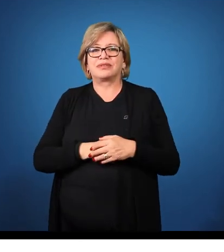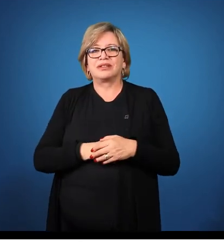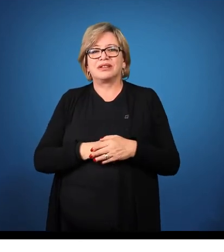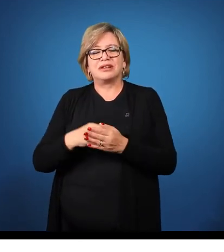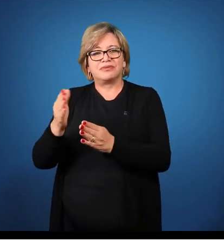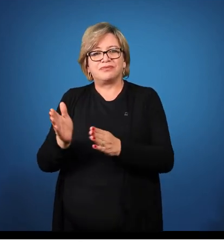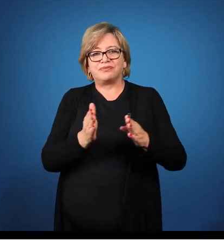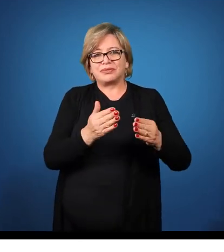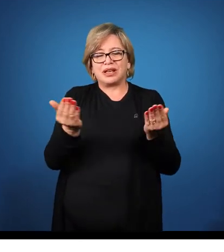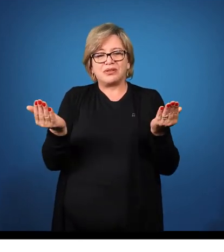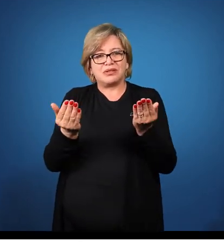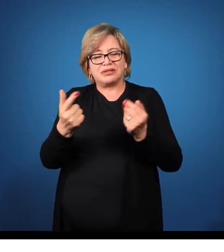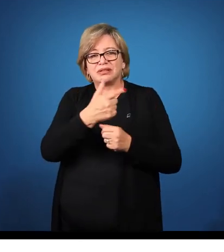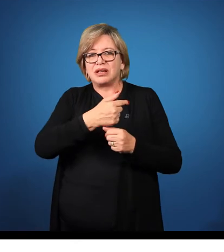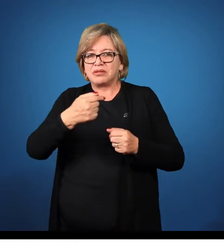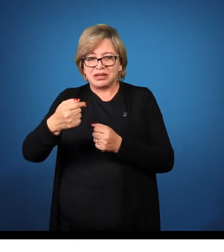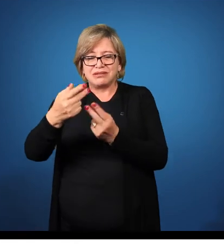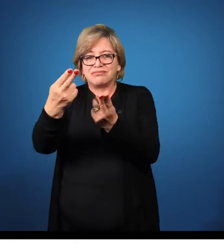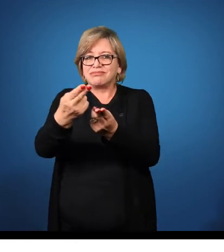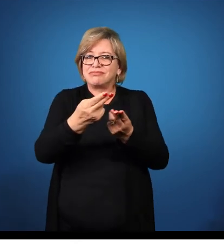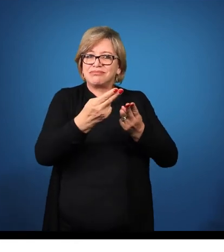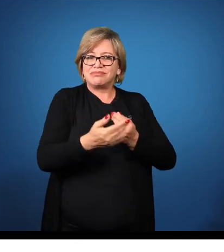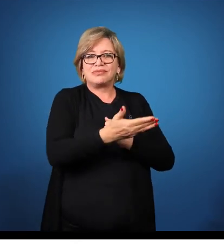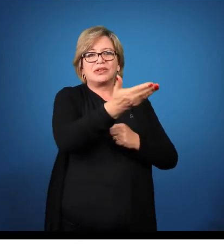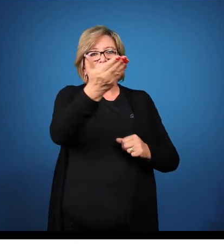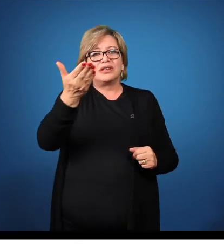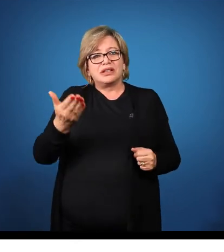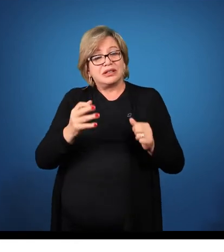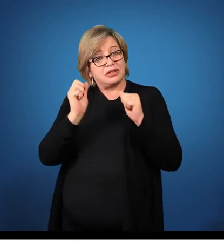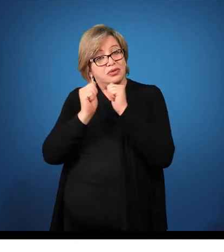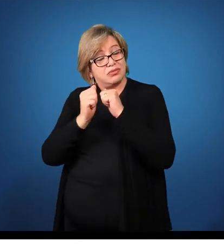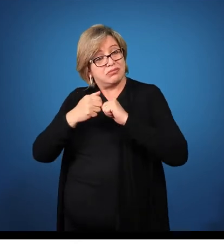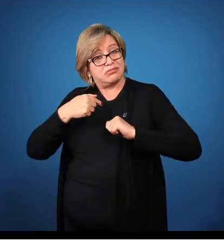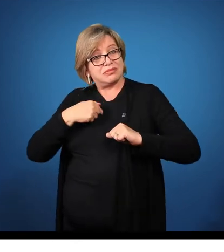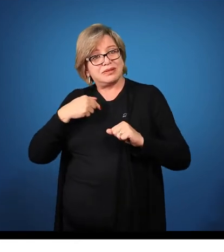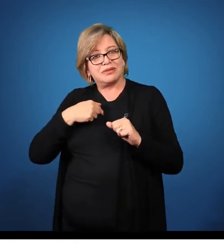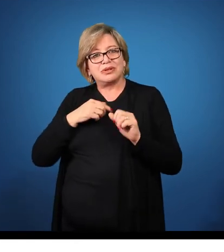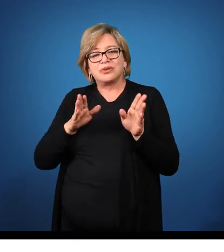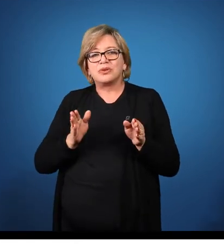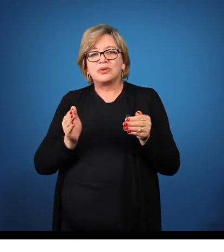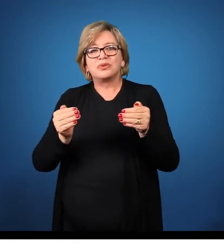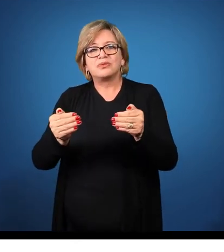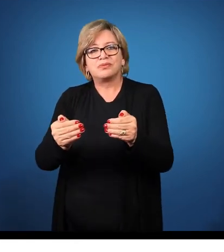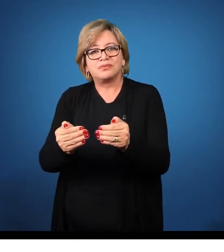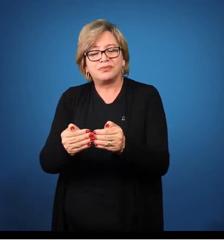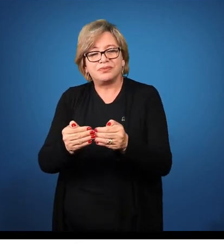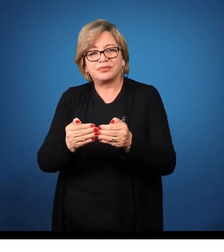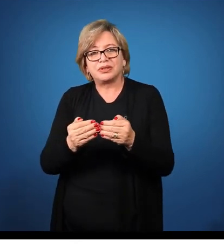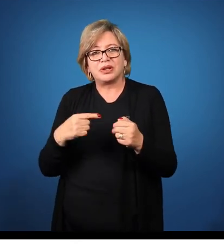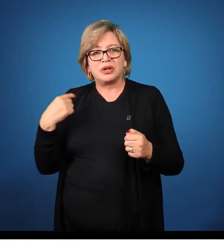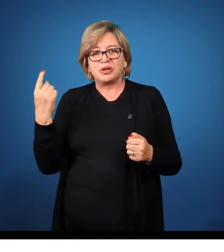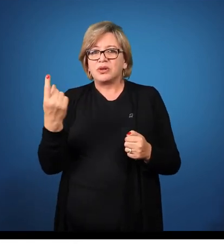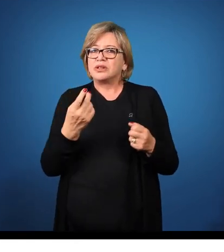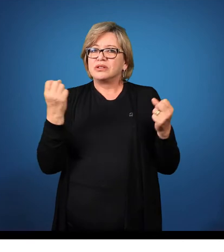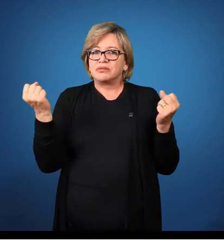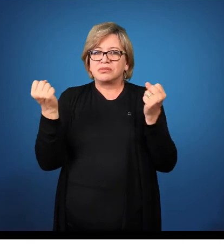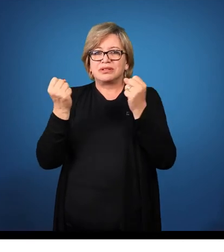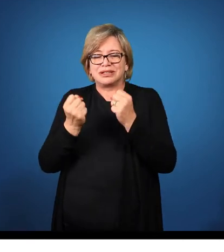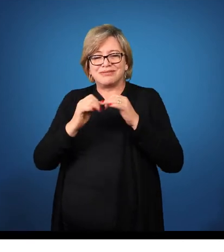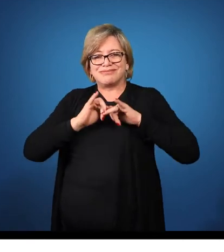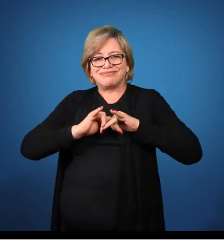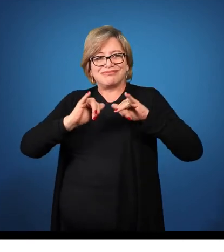semana, eu também convido vocês a estarem juntos comigo no fórum. Nós podemos relatar